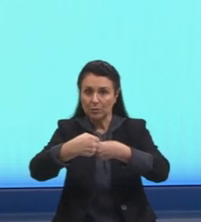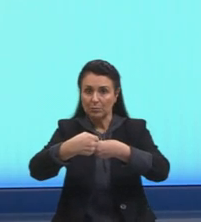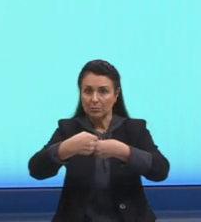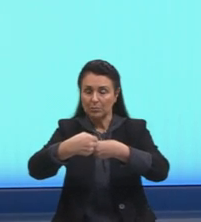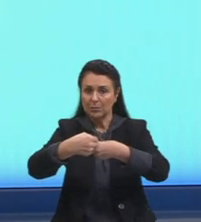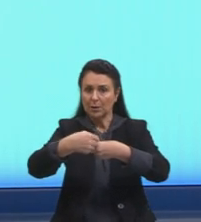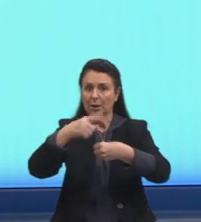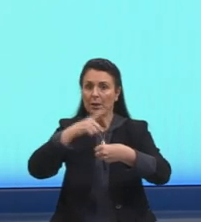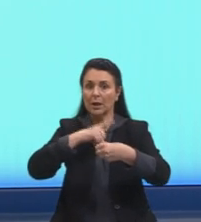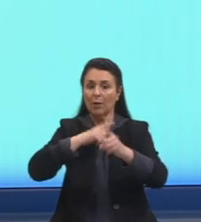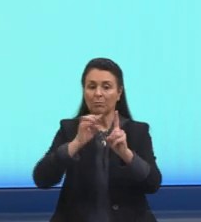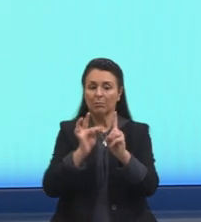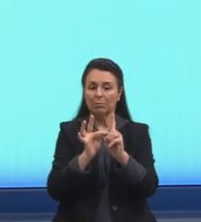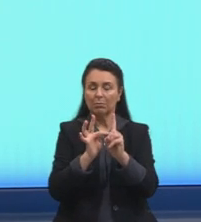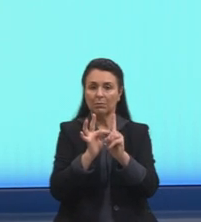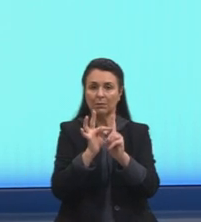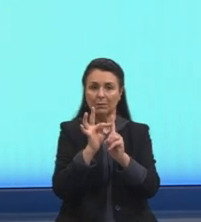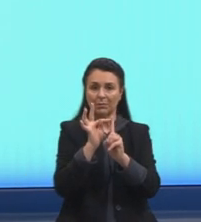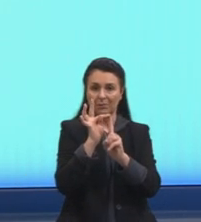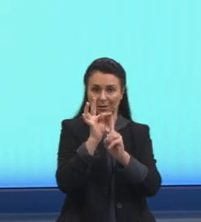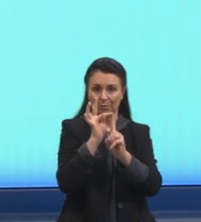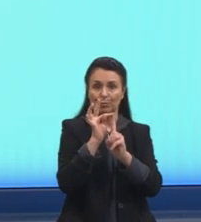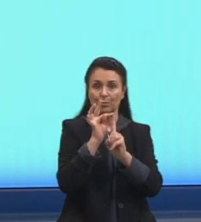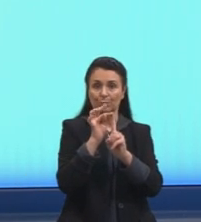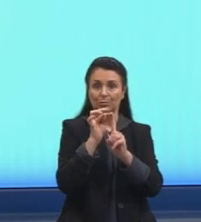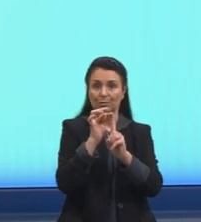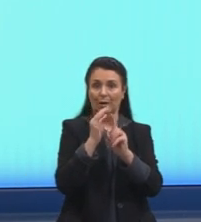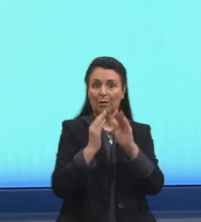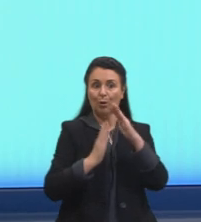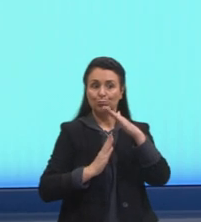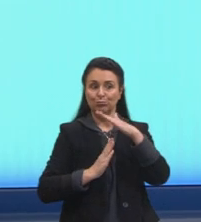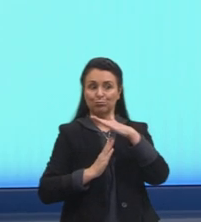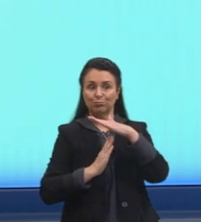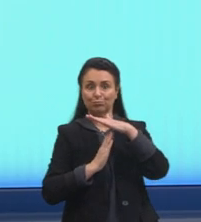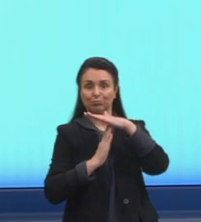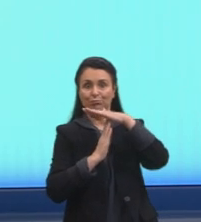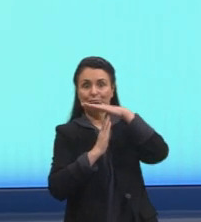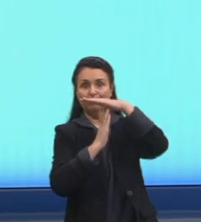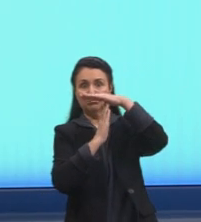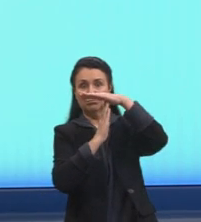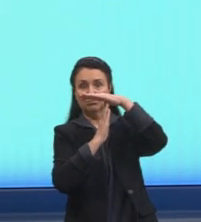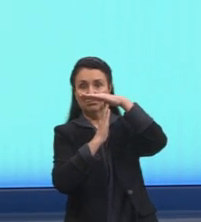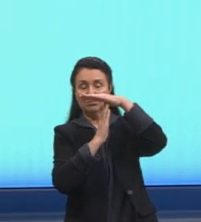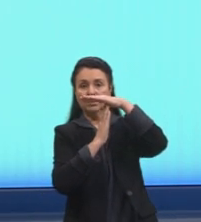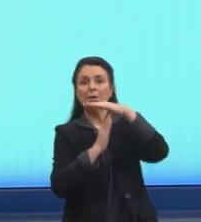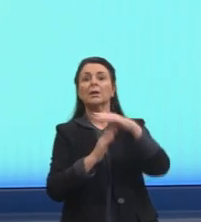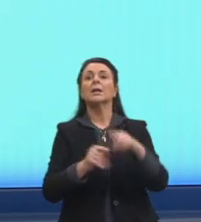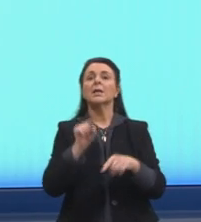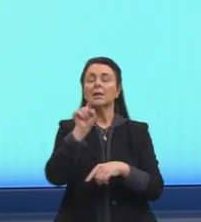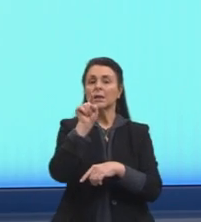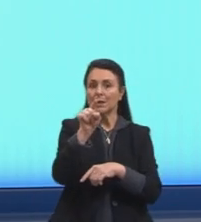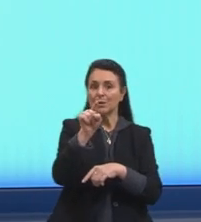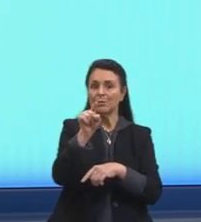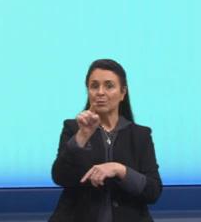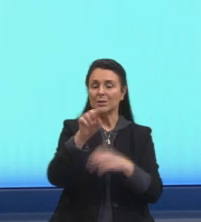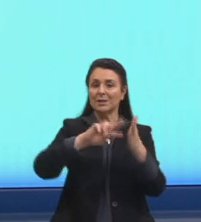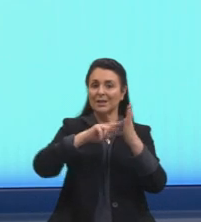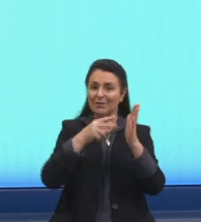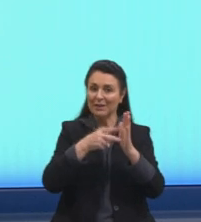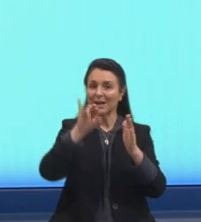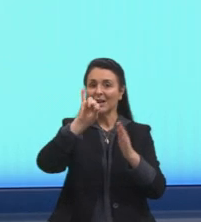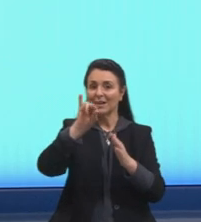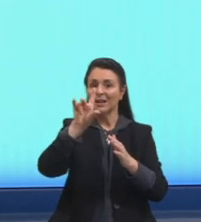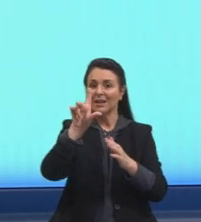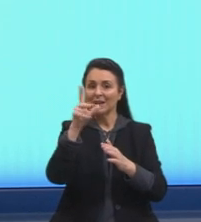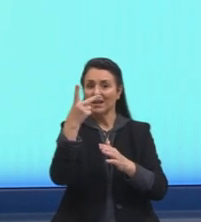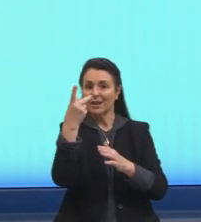nós vamos ter uma elevação aí grande dessa temperatura. Algumas coisas podem aparecer pra ti. Isso é ilha de calor. O que que